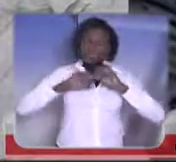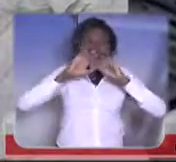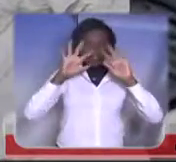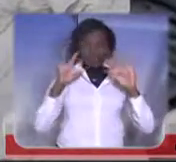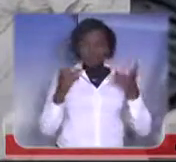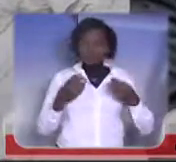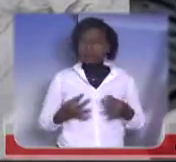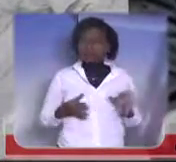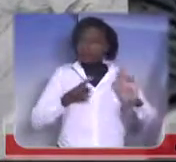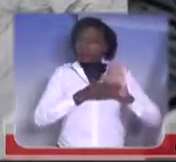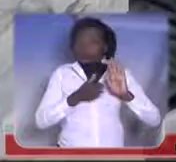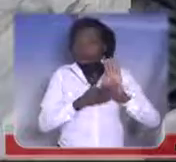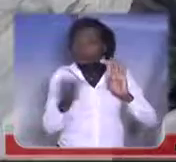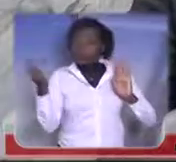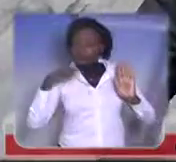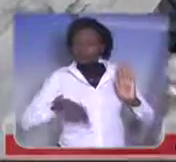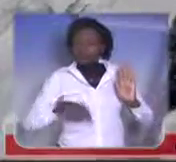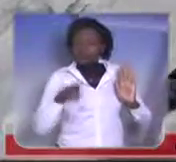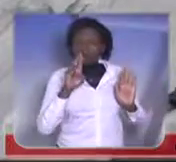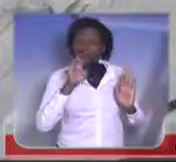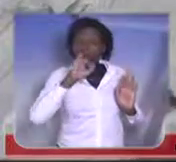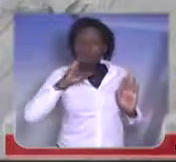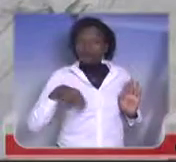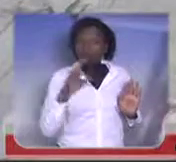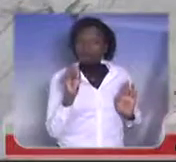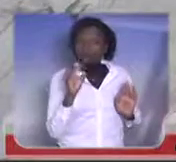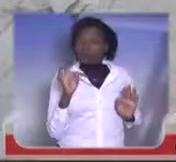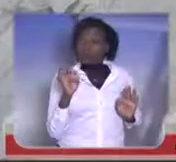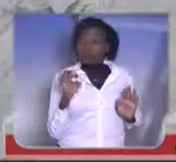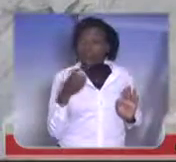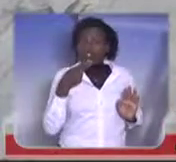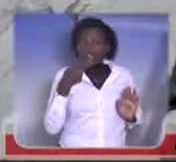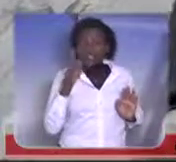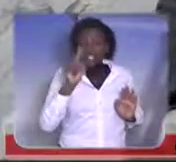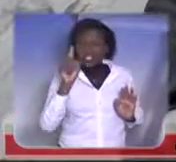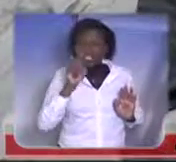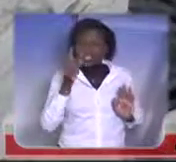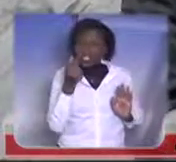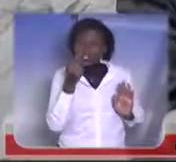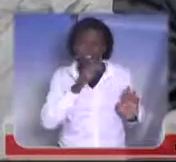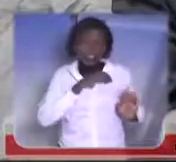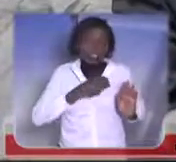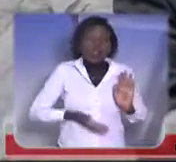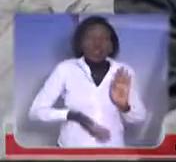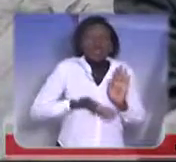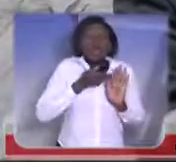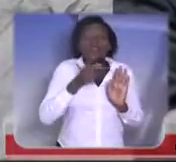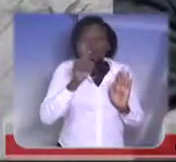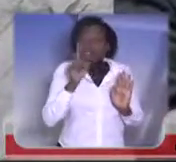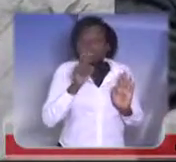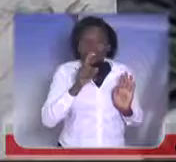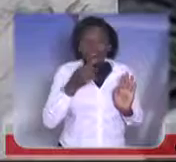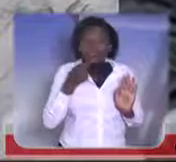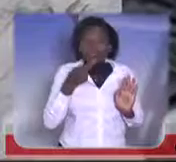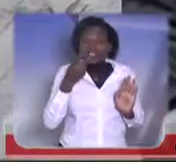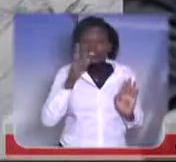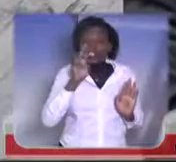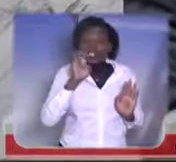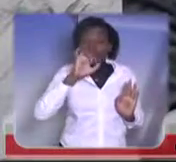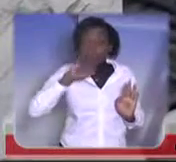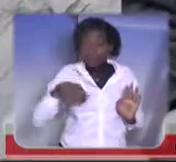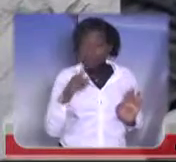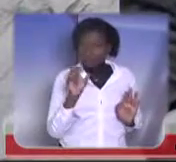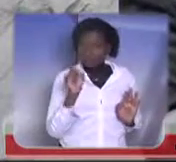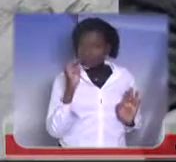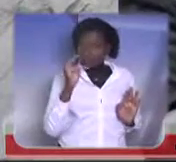proposta de reajuste, não é nem aumento, nós estamos falando em reajuste salarial para o funcionalismo público, não